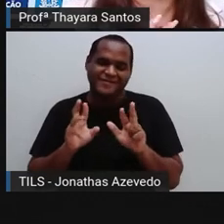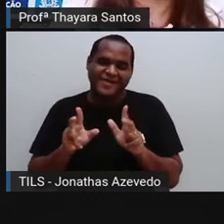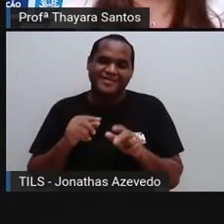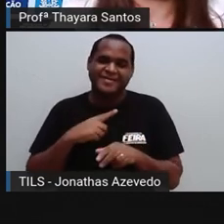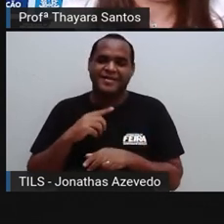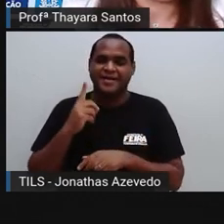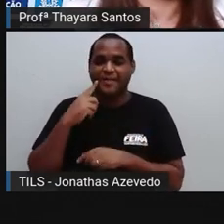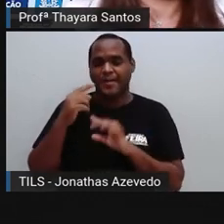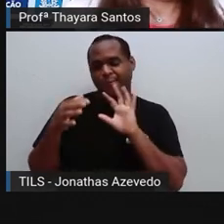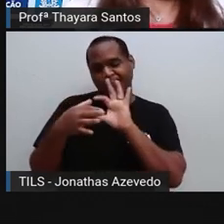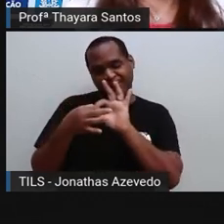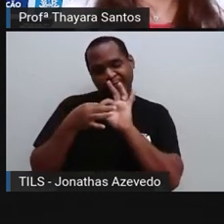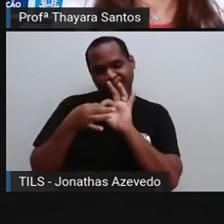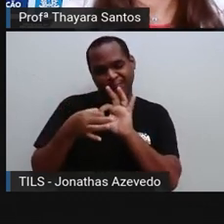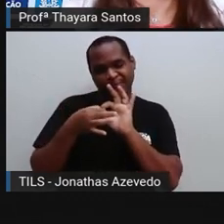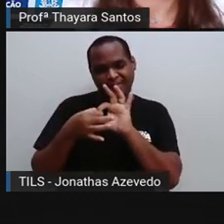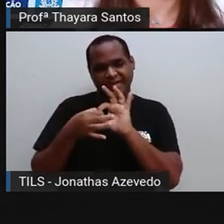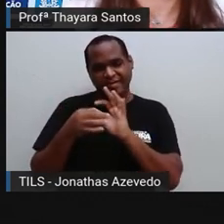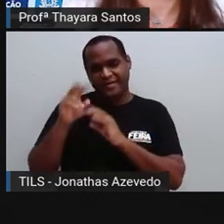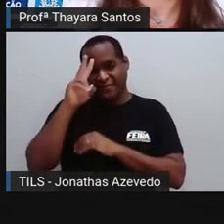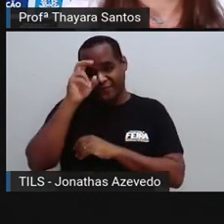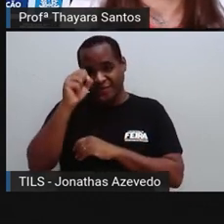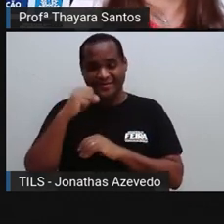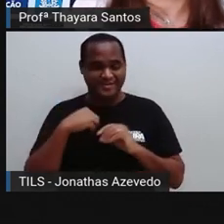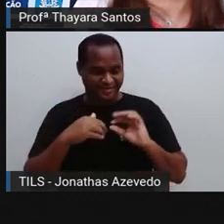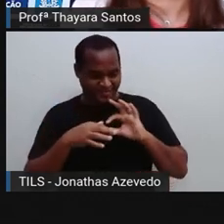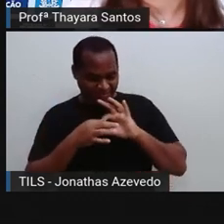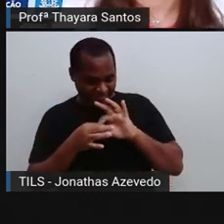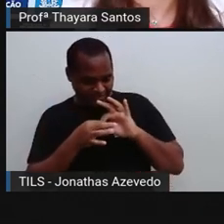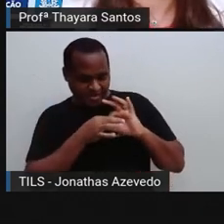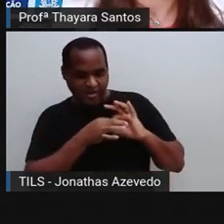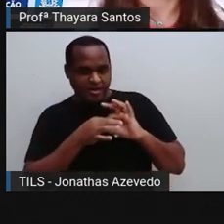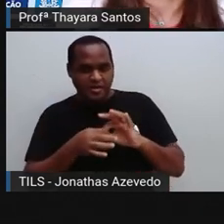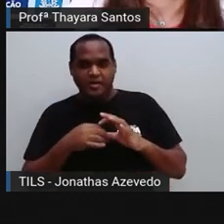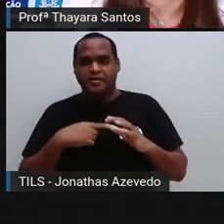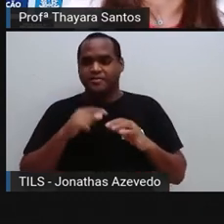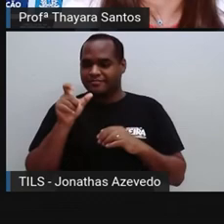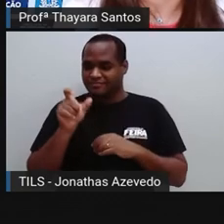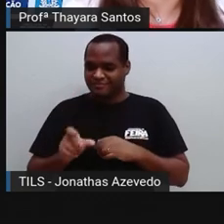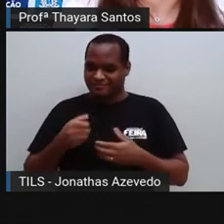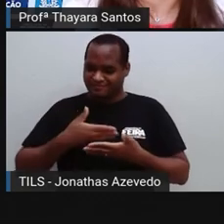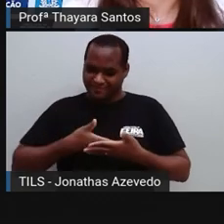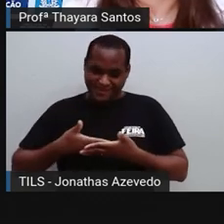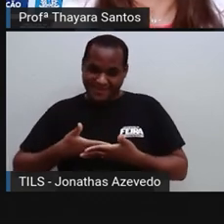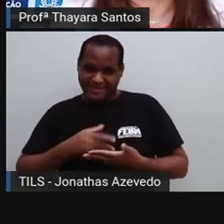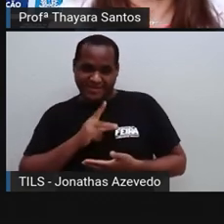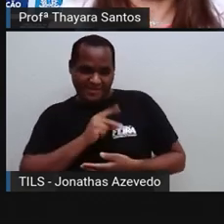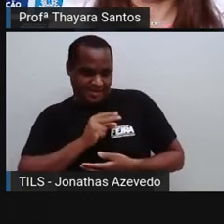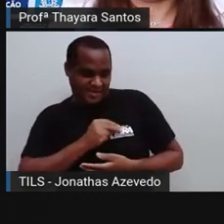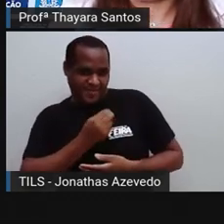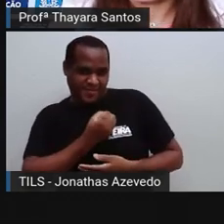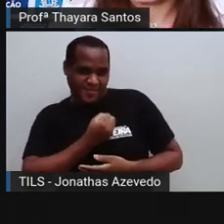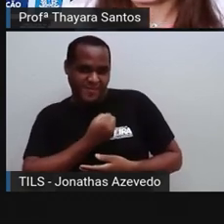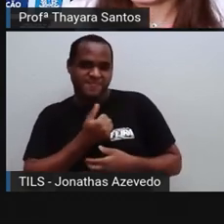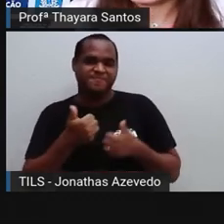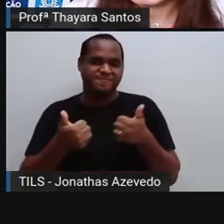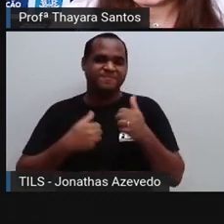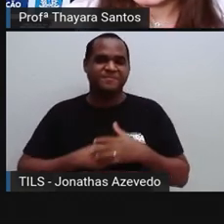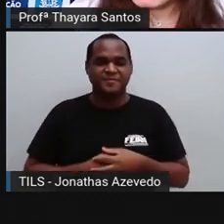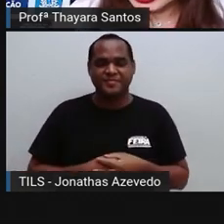hormônio da conexão. Então, gente gera a conexão com aquela pessoinha que está ali sendo amamentada naquele momento.